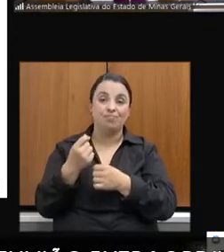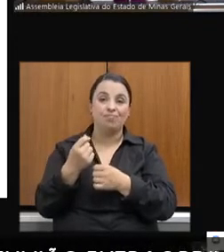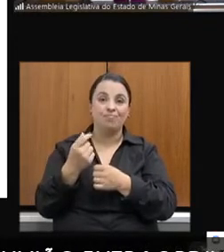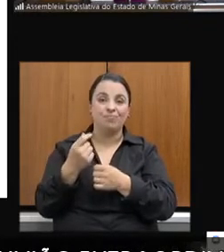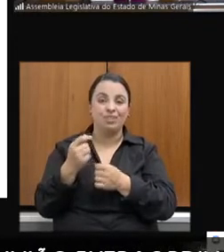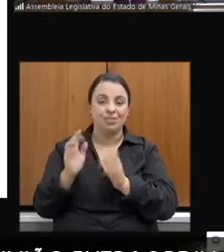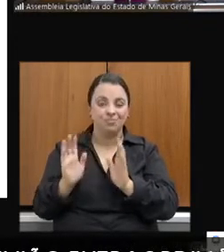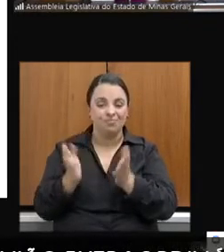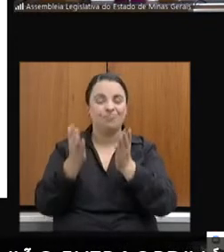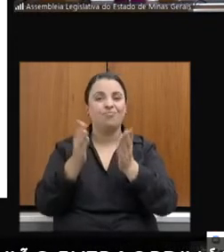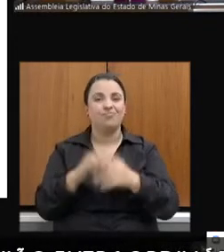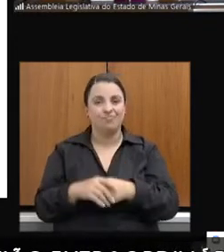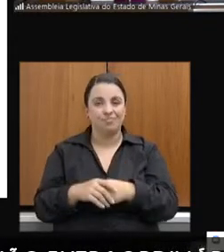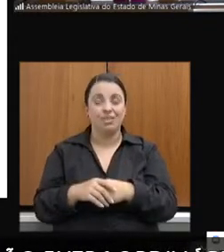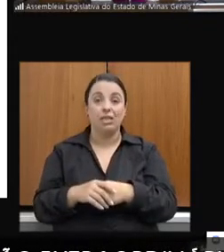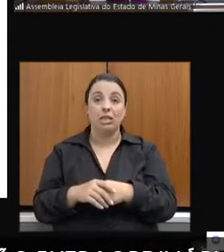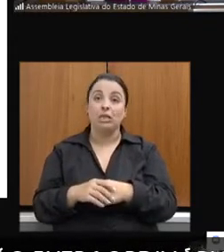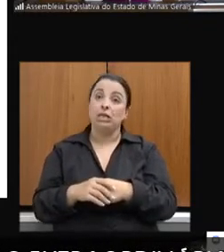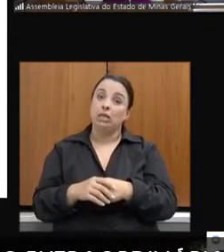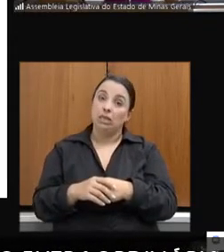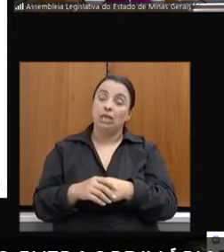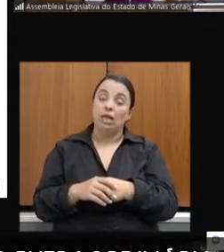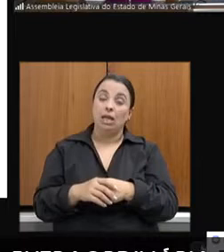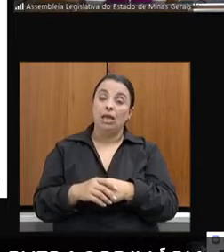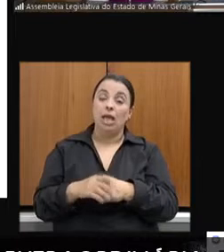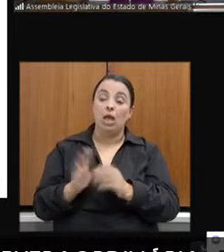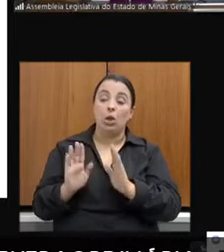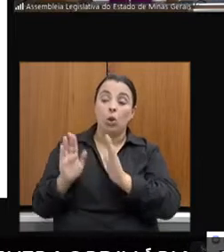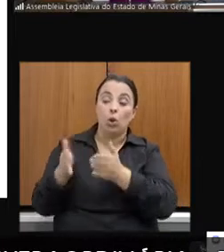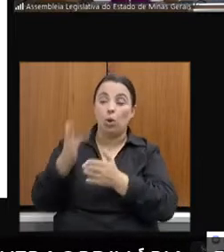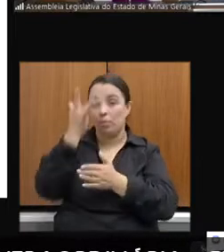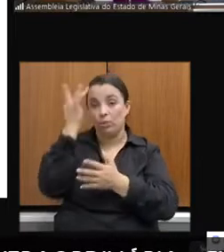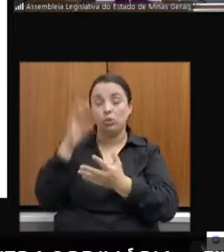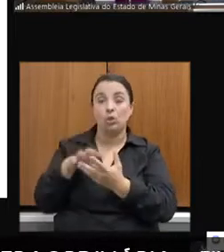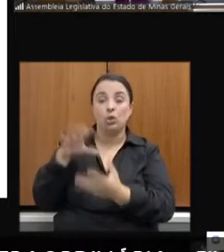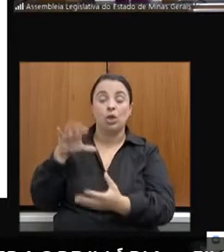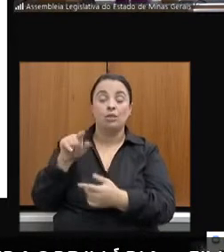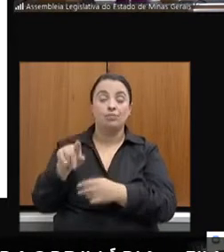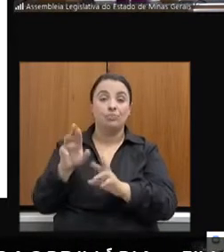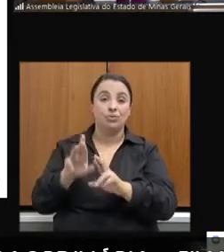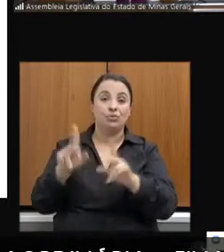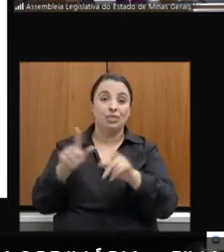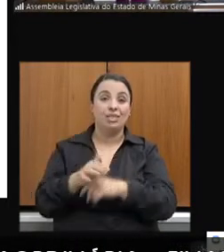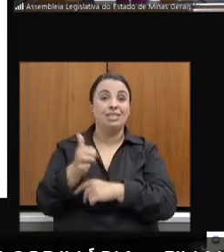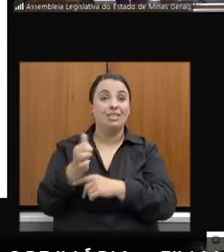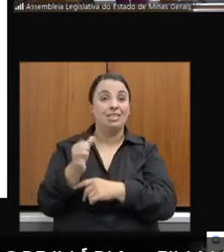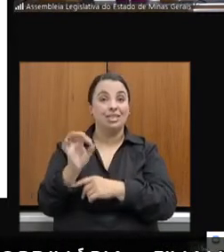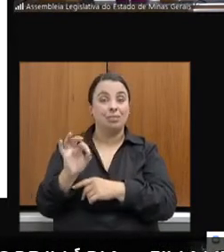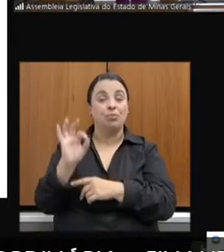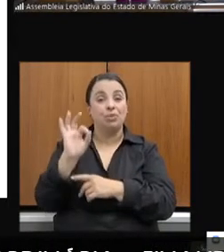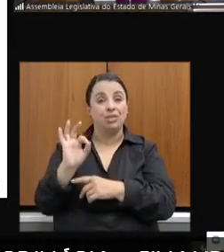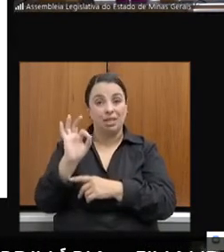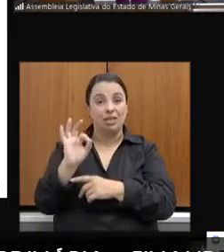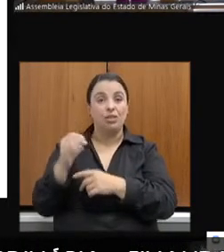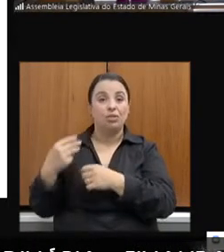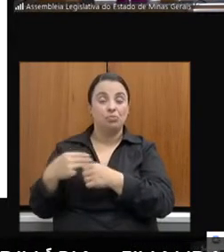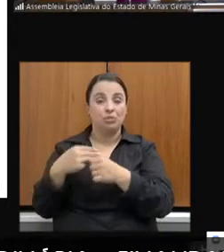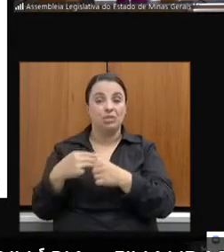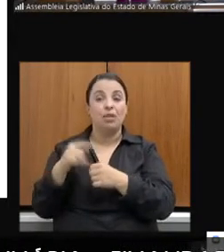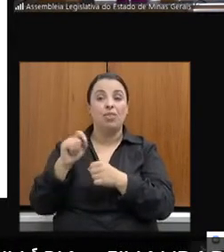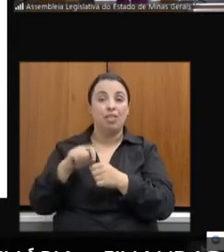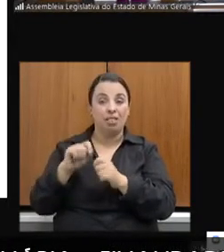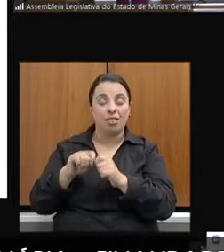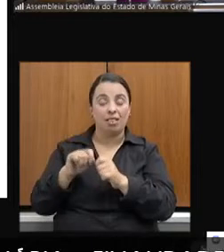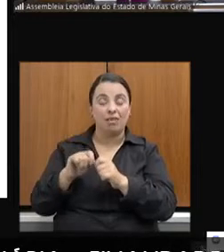fim, para o público idoso, aí a realidade é diferente. 60% dos municípios realizaram alguma ação